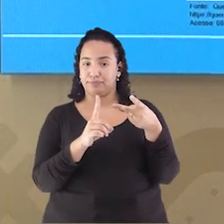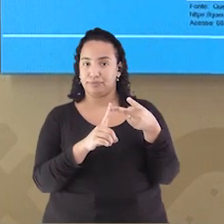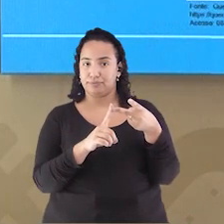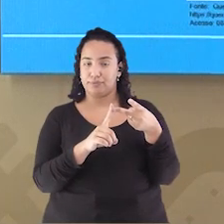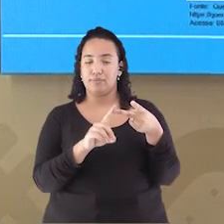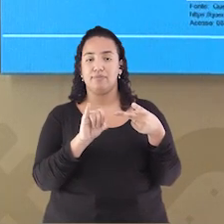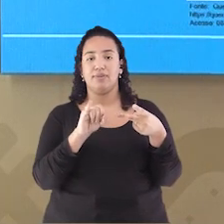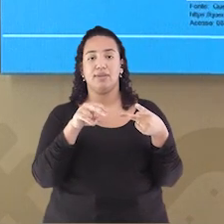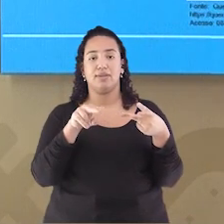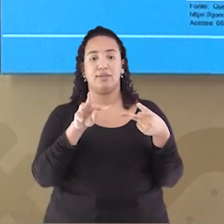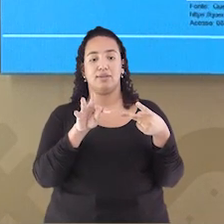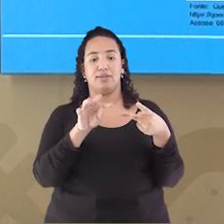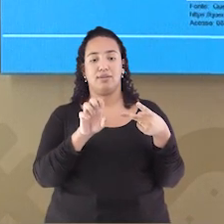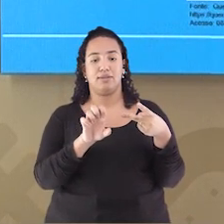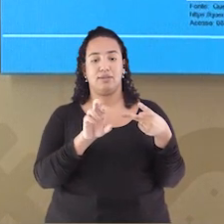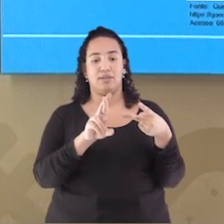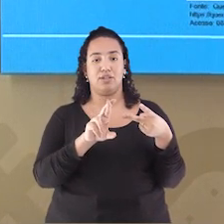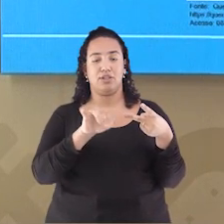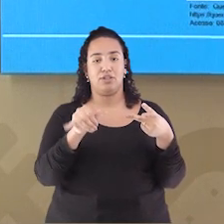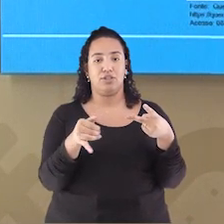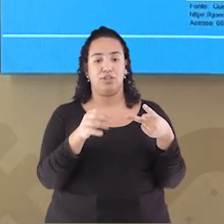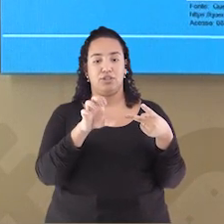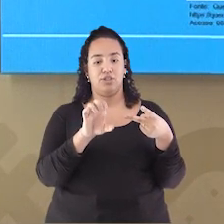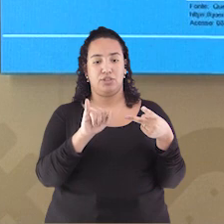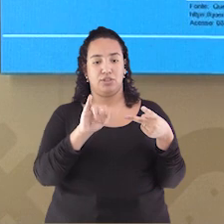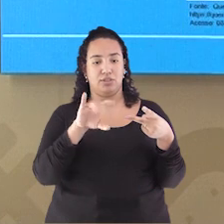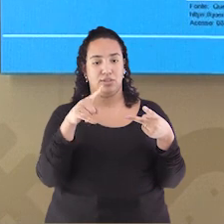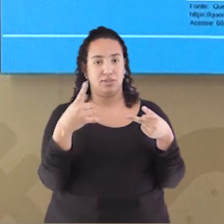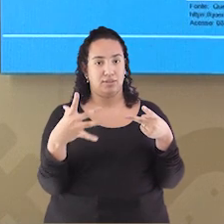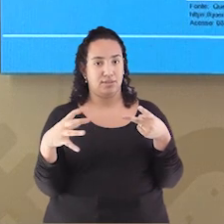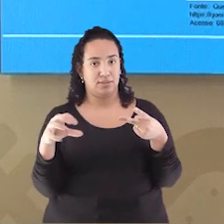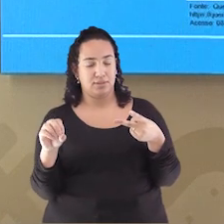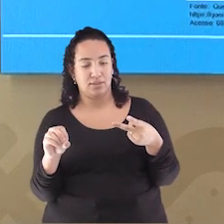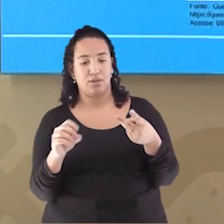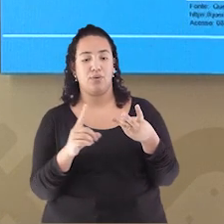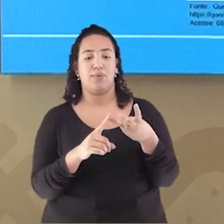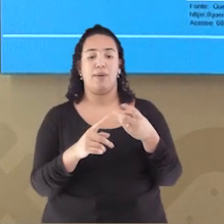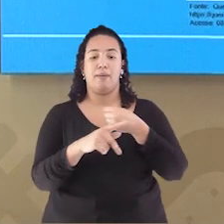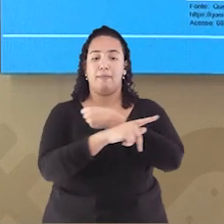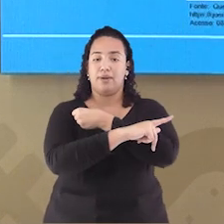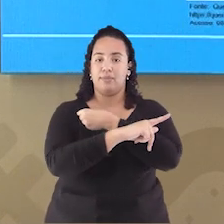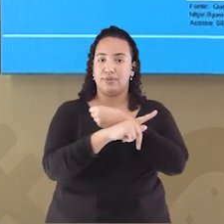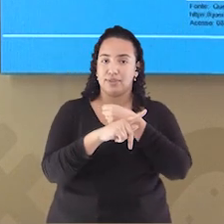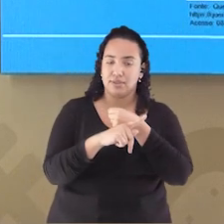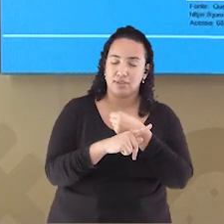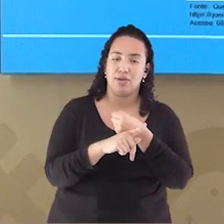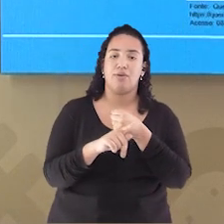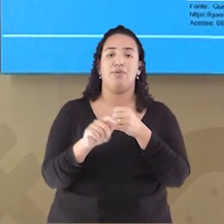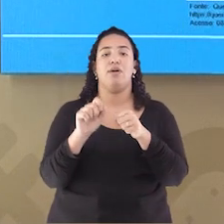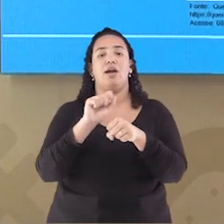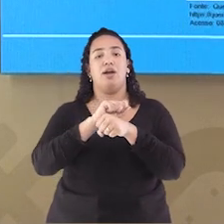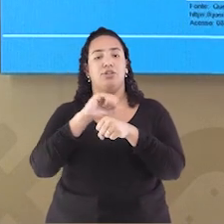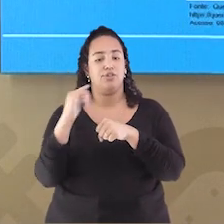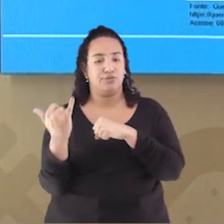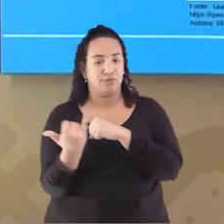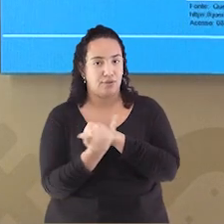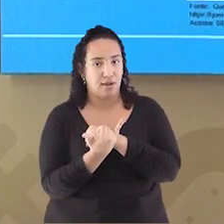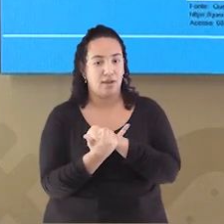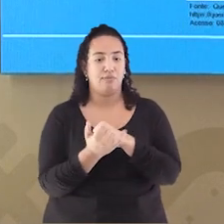Interjeição Conjução Preposição Adverbio